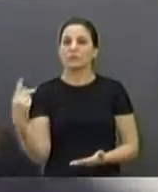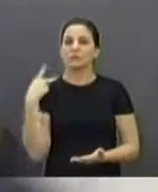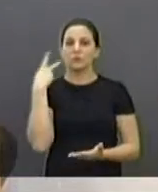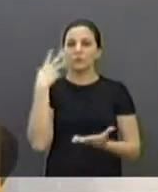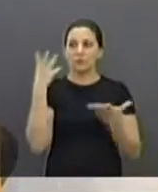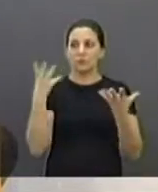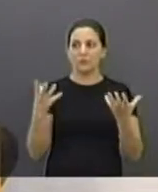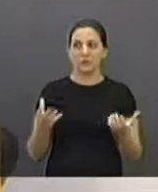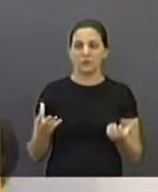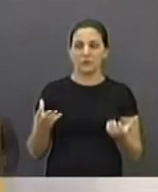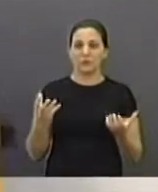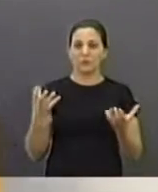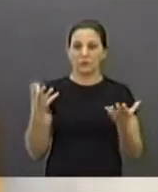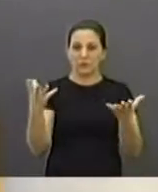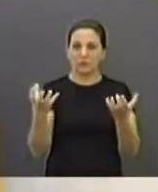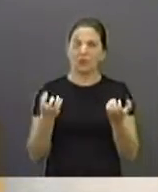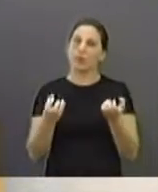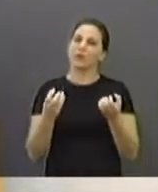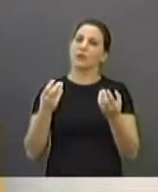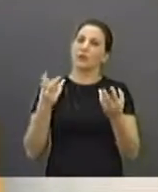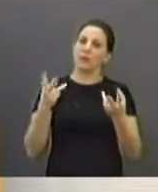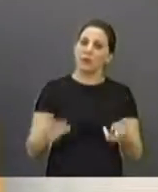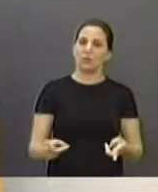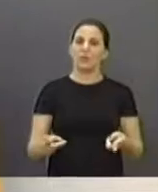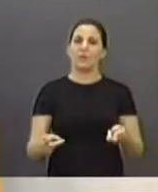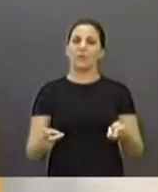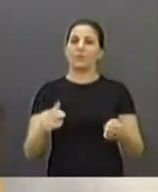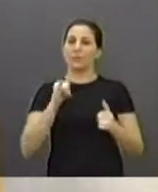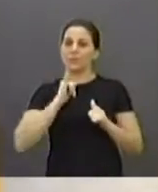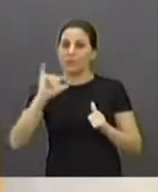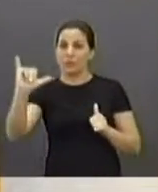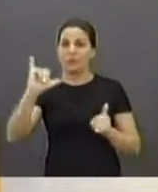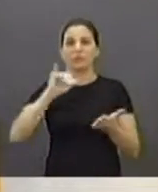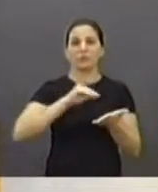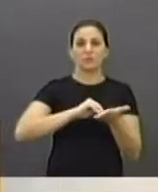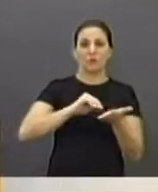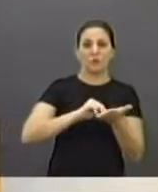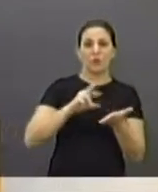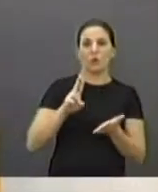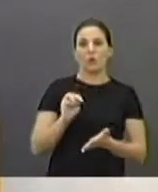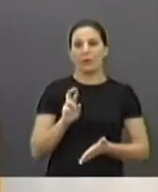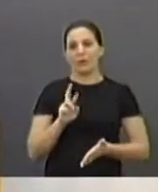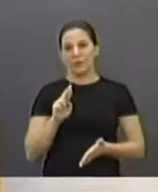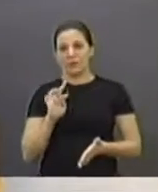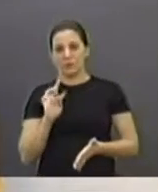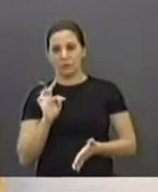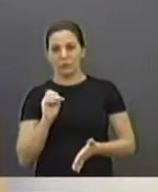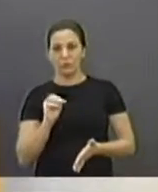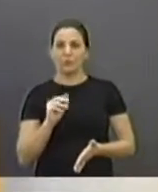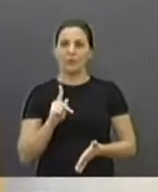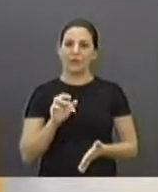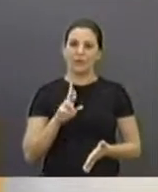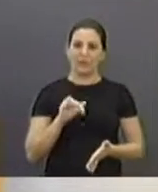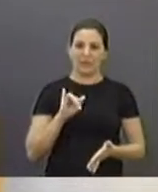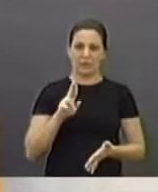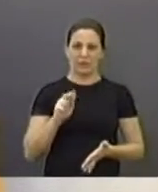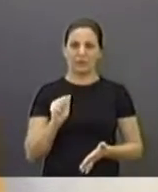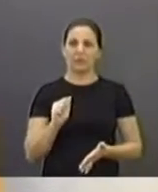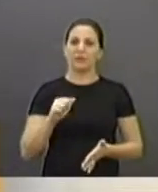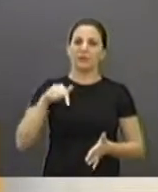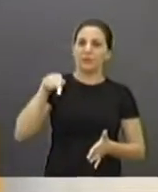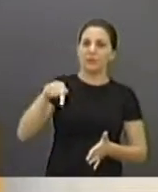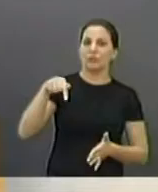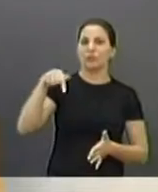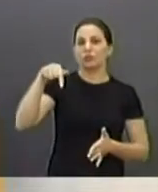nesse sentido. Nós pedimos informações do então secretário, Roberto Pereira, que acumulava cargo, salário de 7 mil,